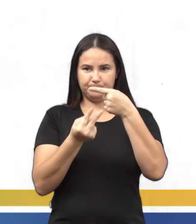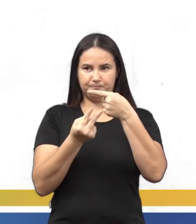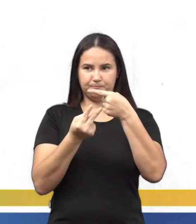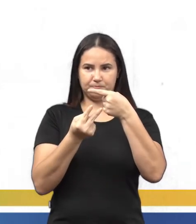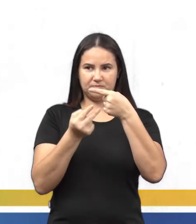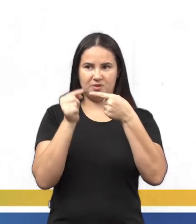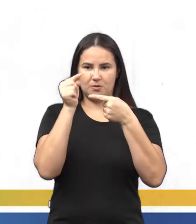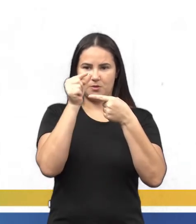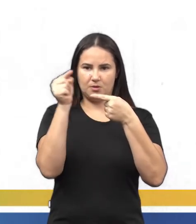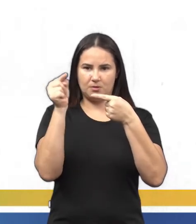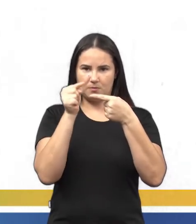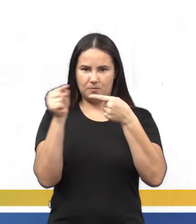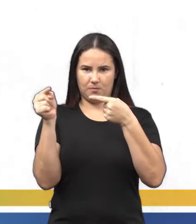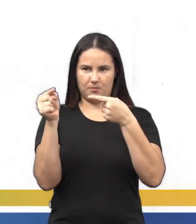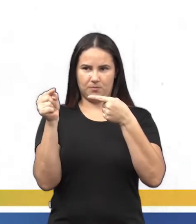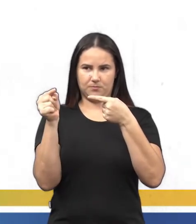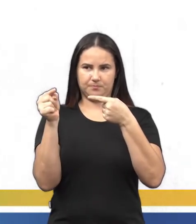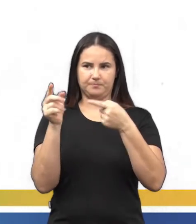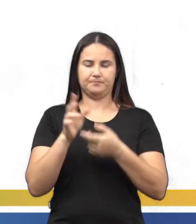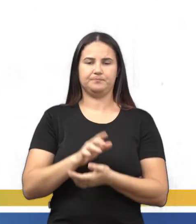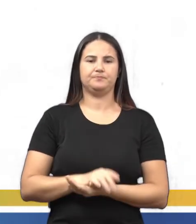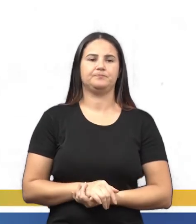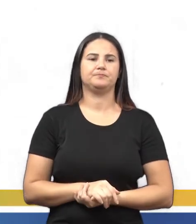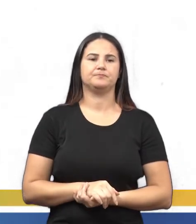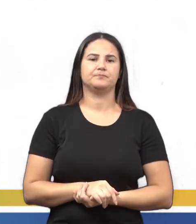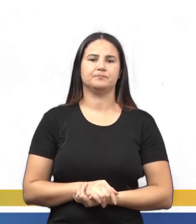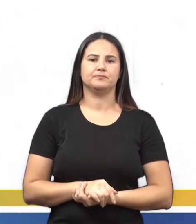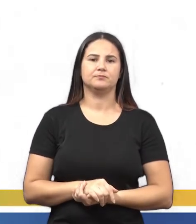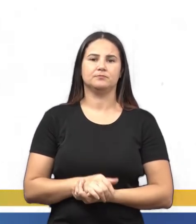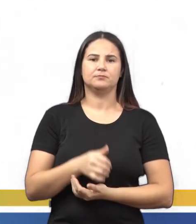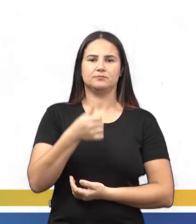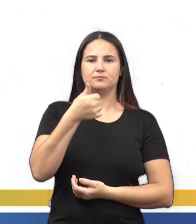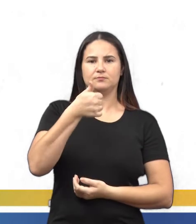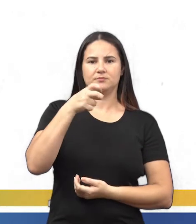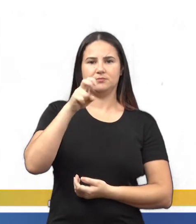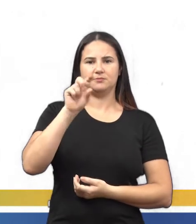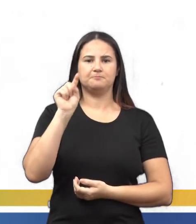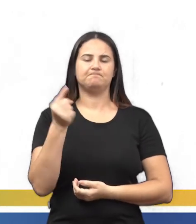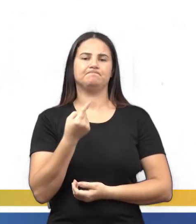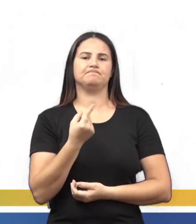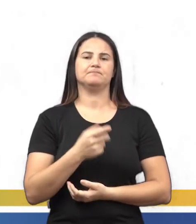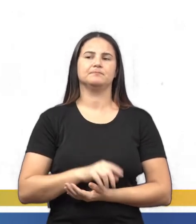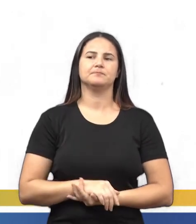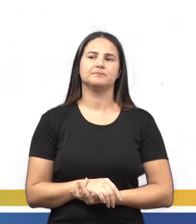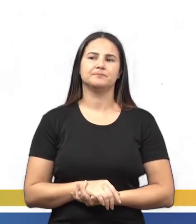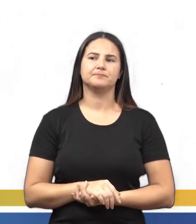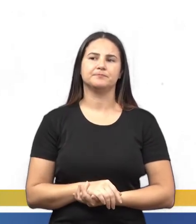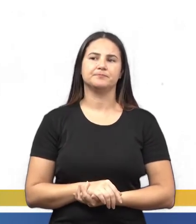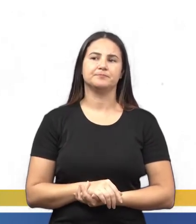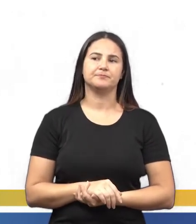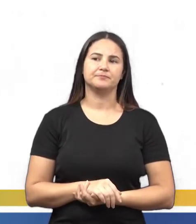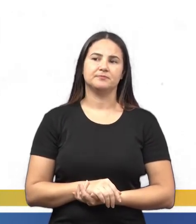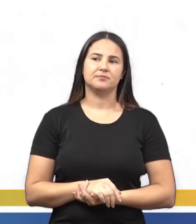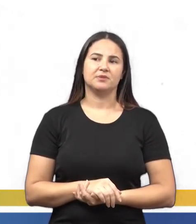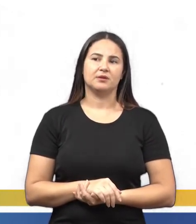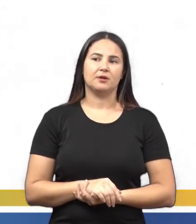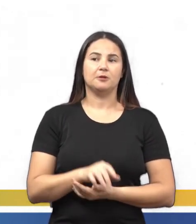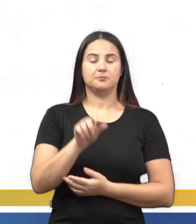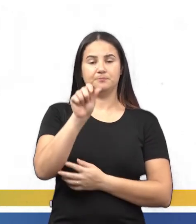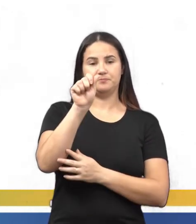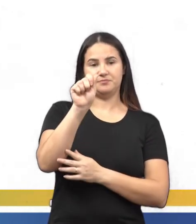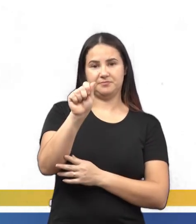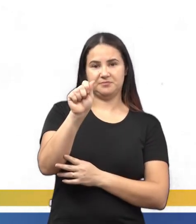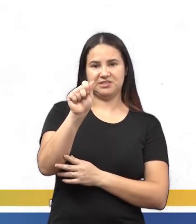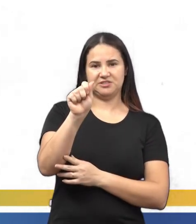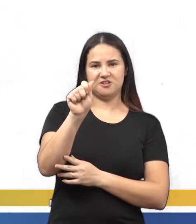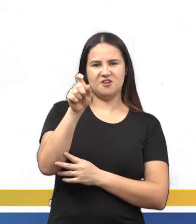é o símbolo do igual da matemática, tá? Aí, o número 15 mil. Então, vamos lá. Letra A